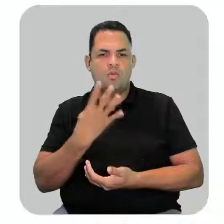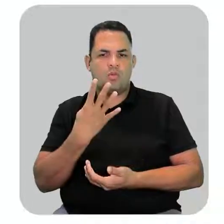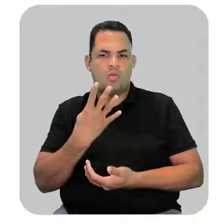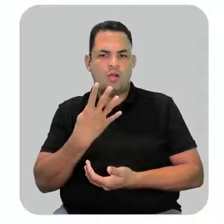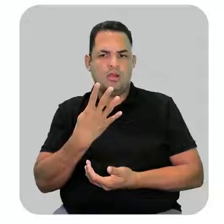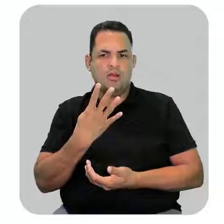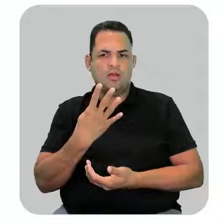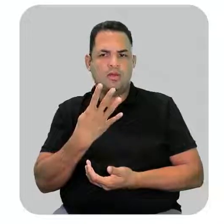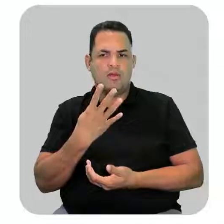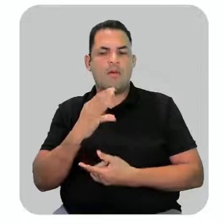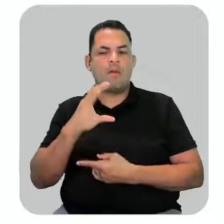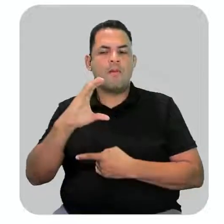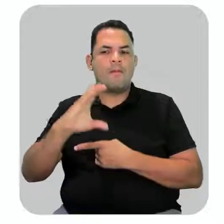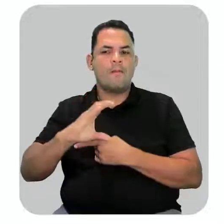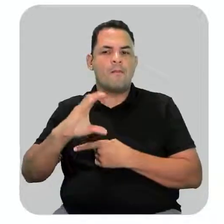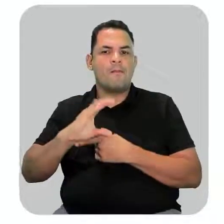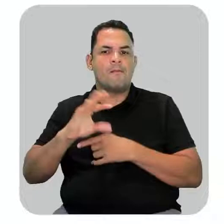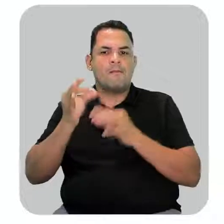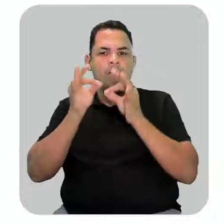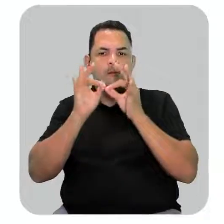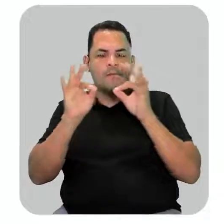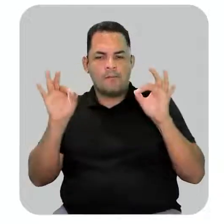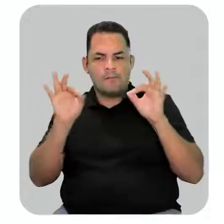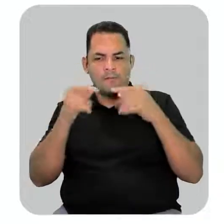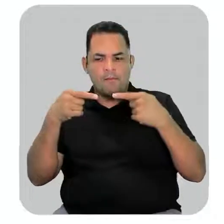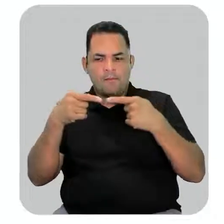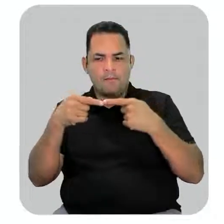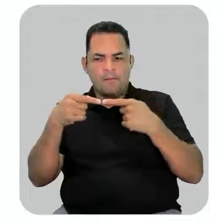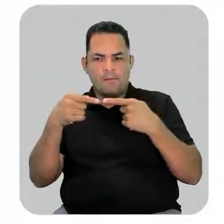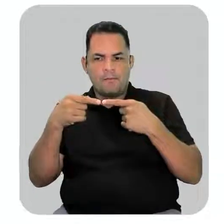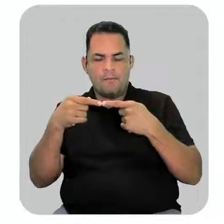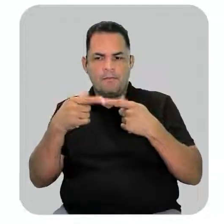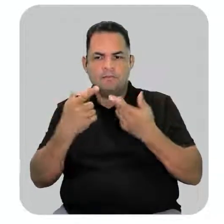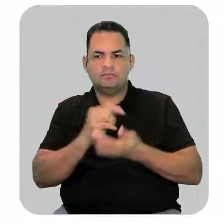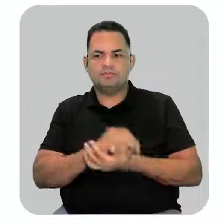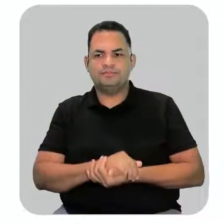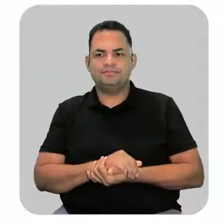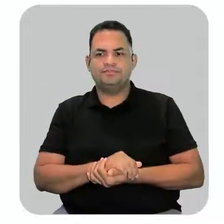but, né? De ligações simples. Quando a gente for dar a fórmula, vai ficar como?